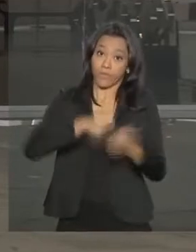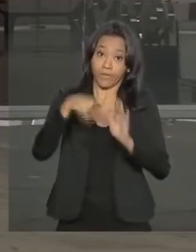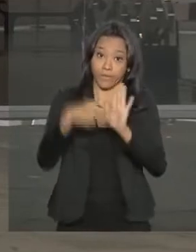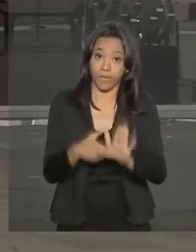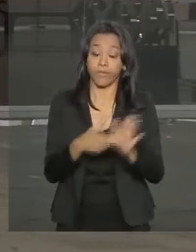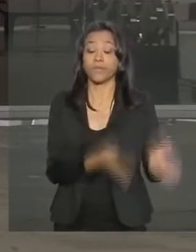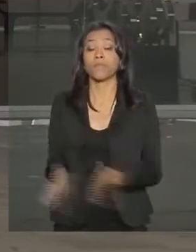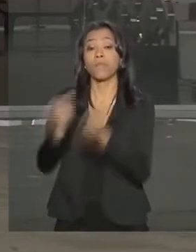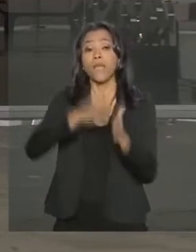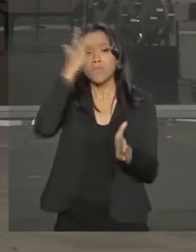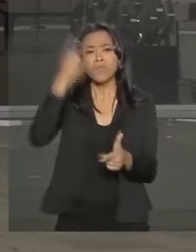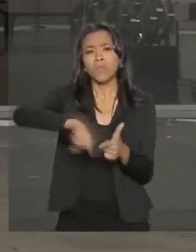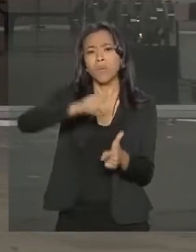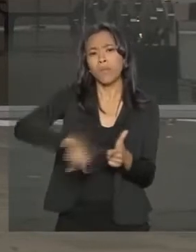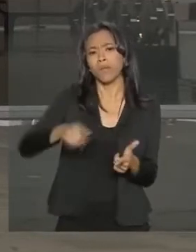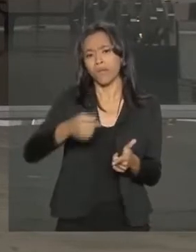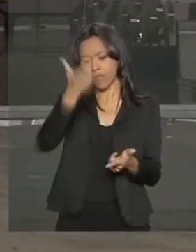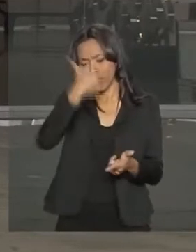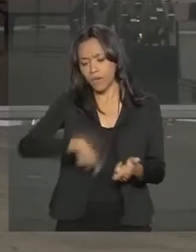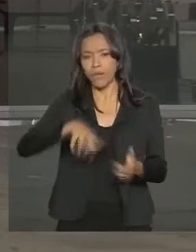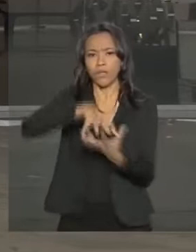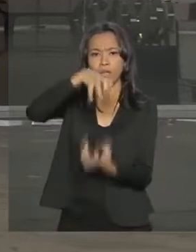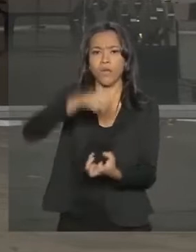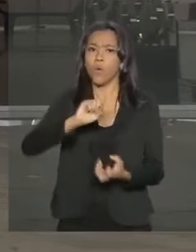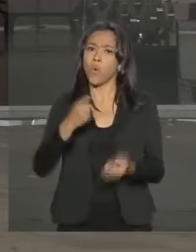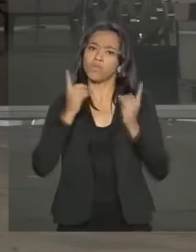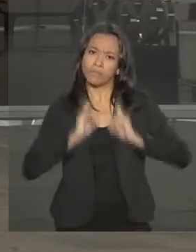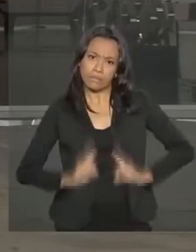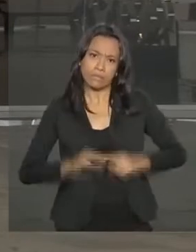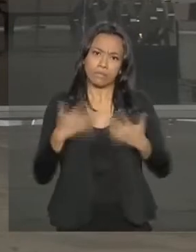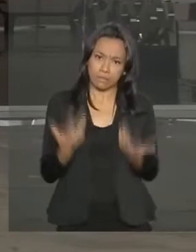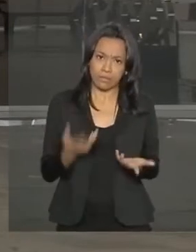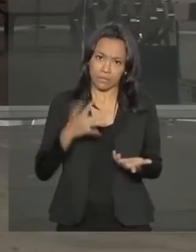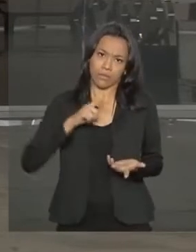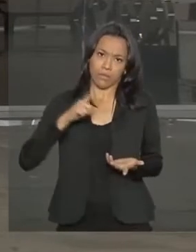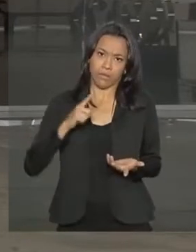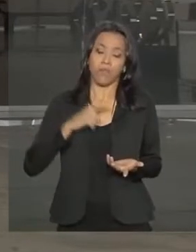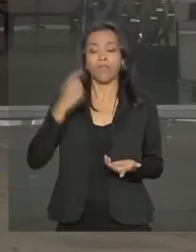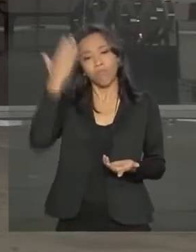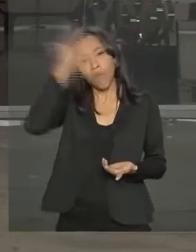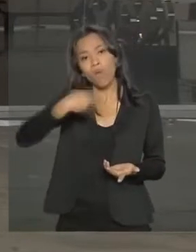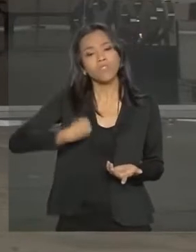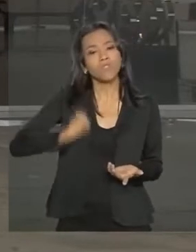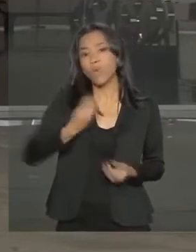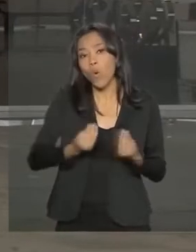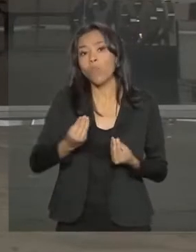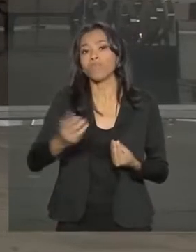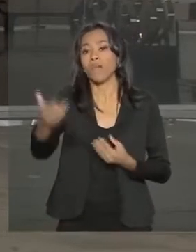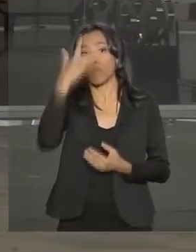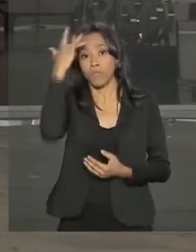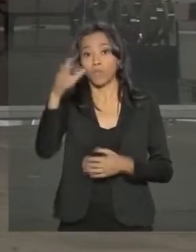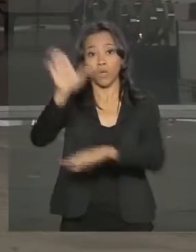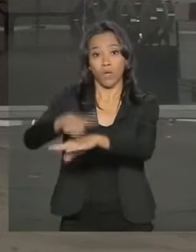aqueles com dificuldade de locomoção ou idosos com mais de 80 anos vão poder realizar a prova de vida em casa